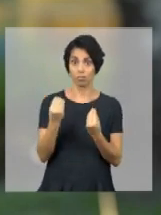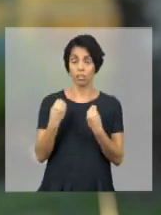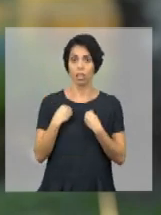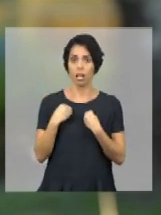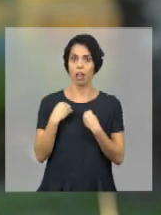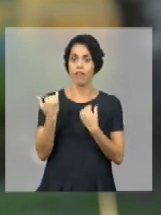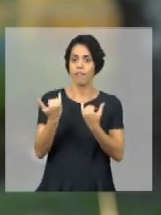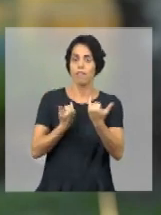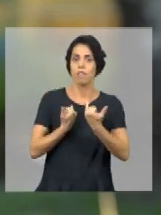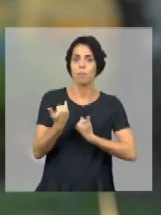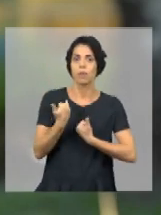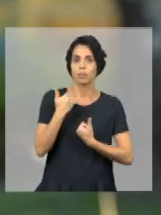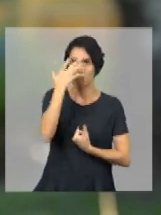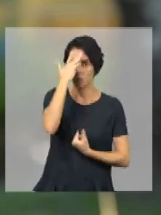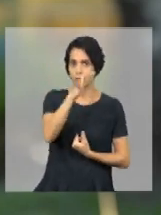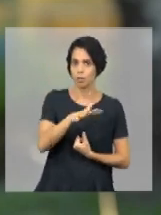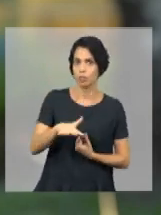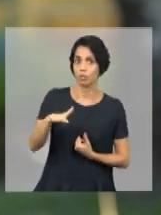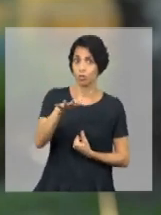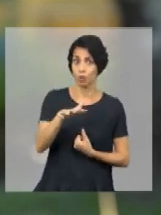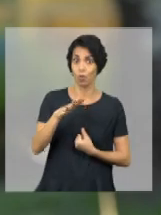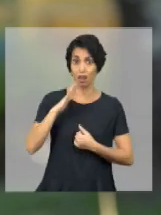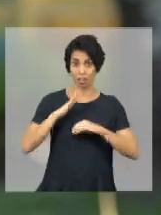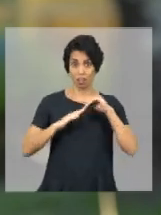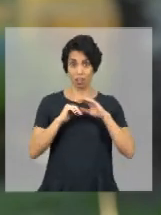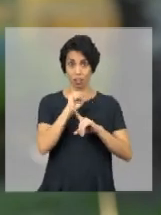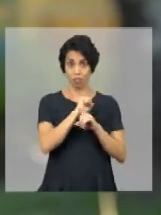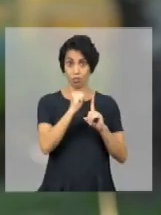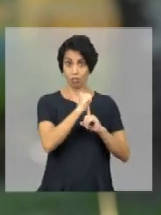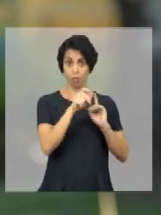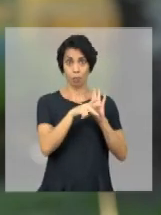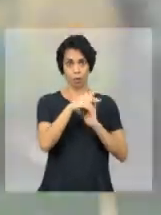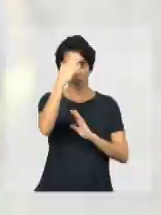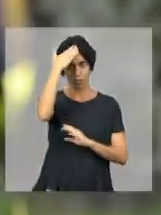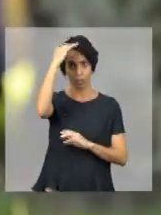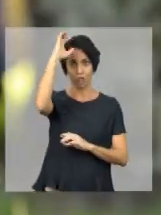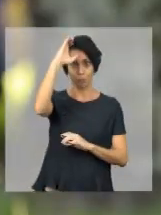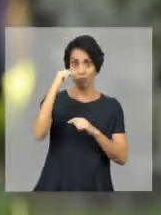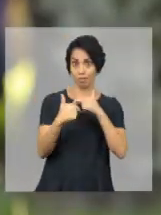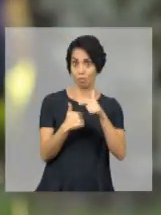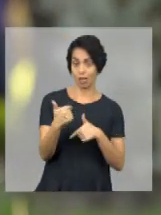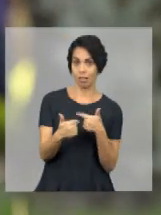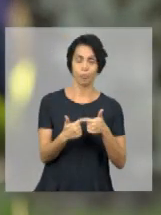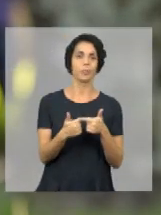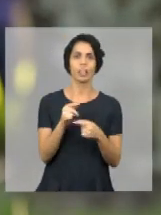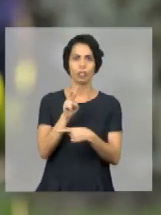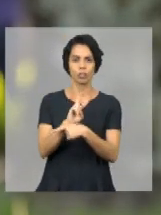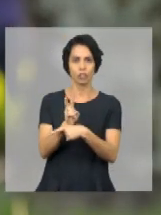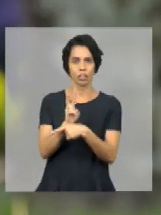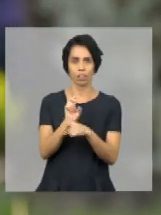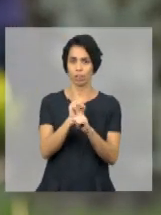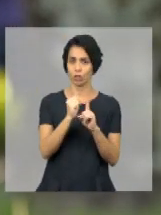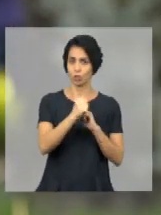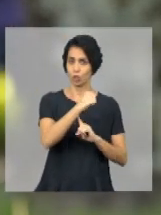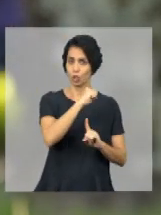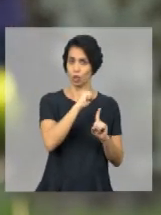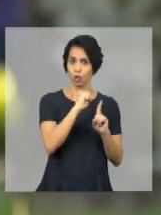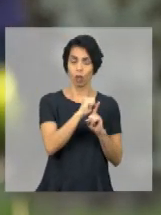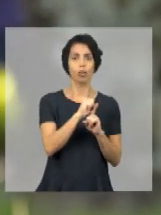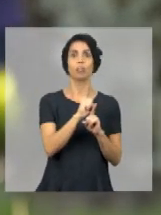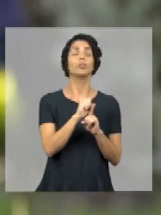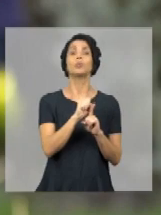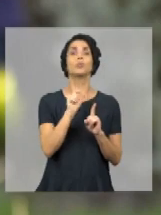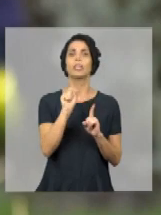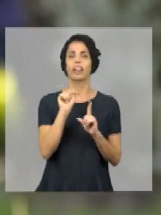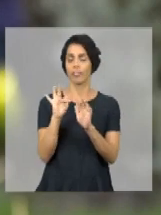nos dá os dados da população que a assistência social em Curitiba atende. A vigilância sócio-assistencial, ela tem que estar,